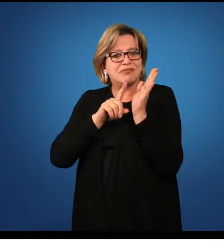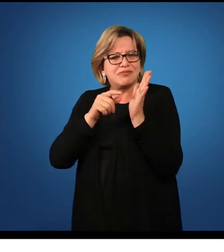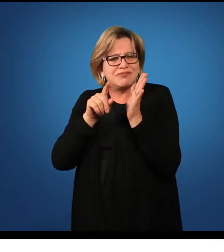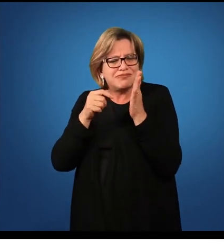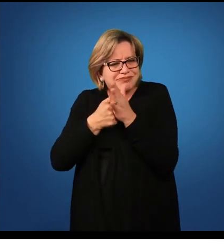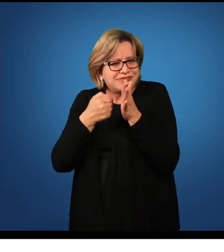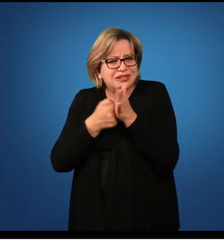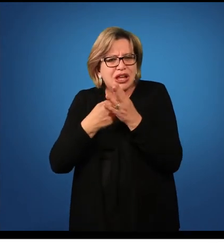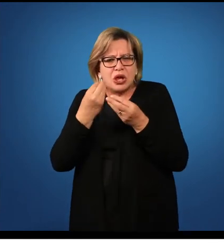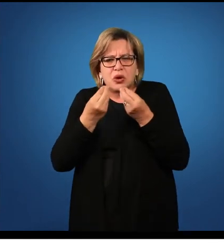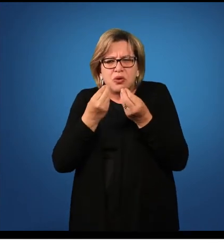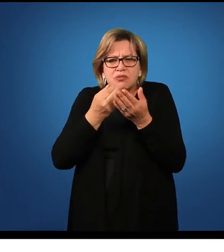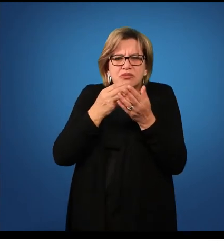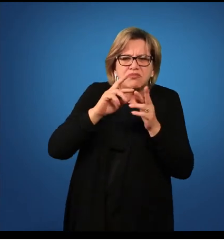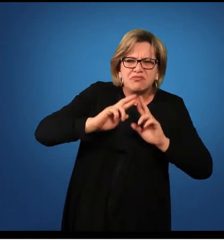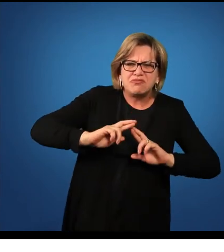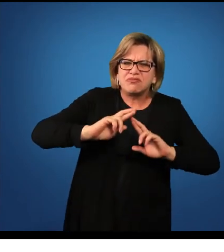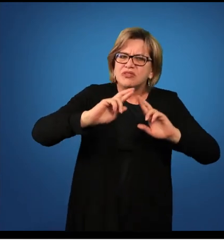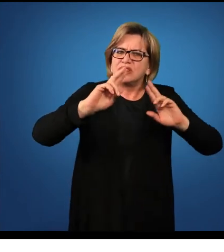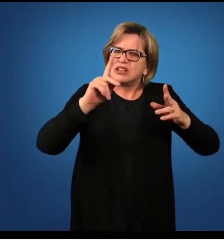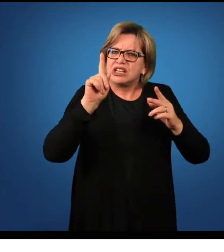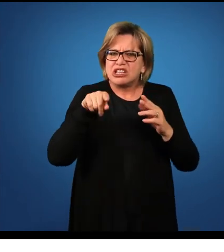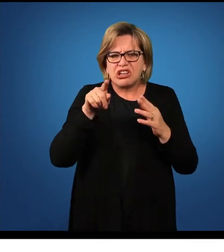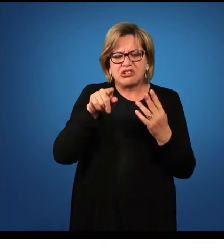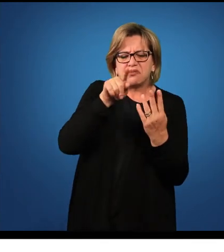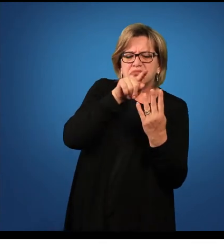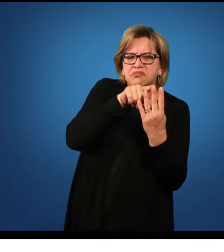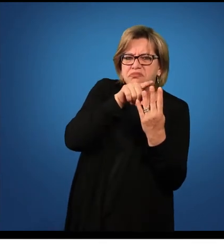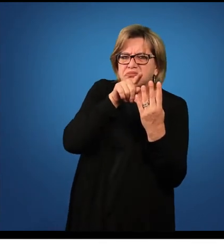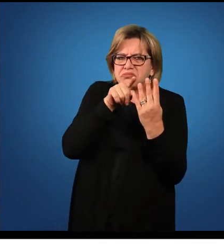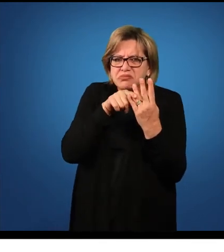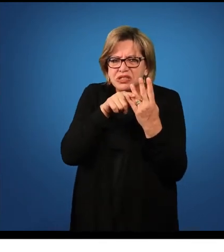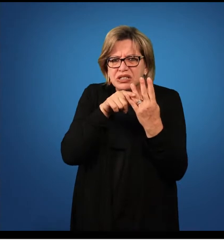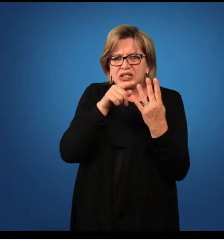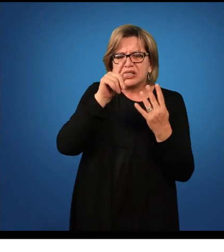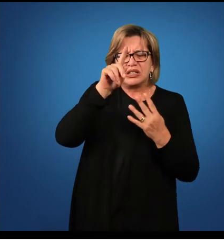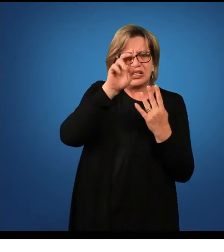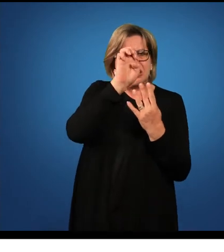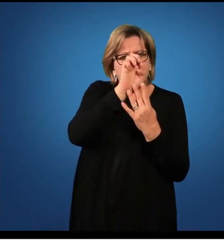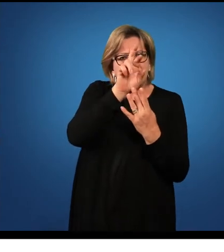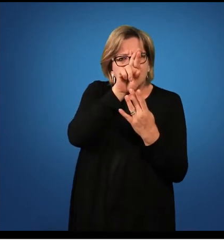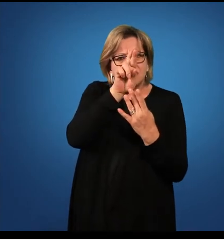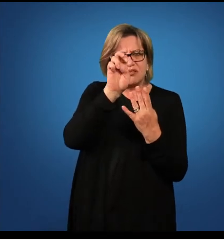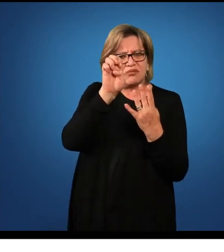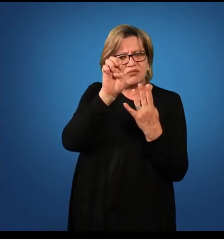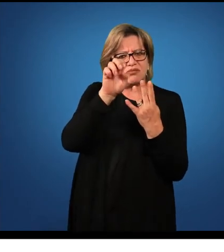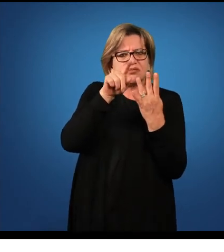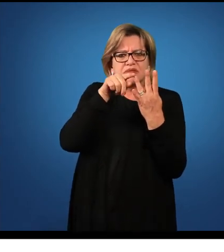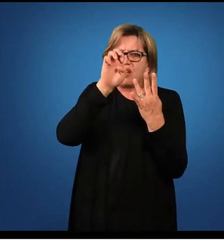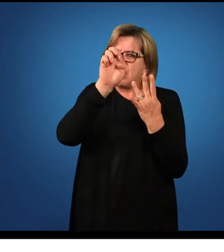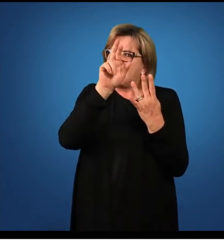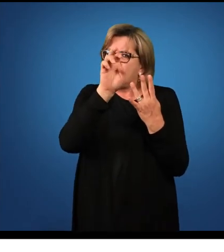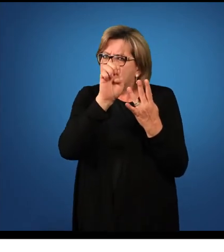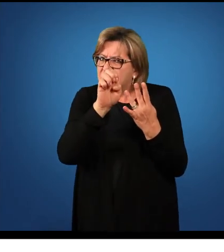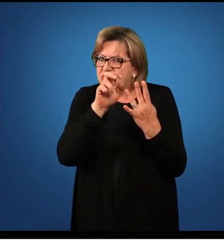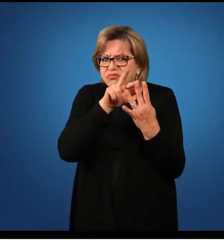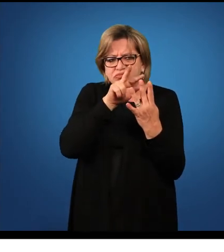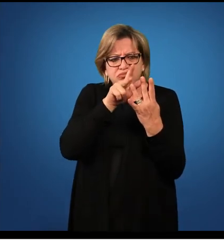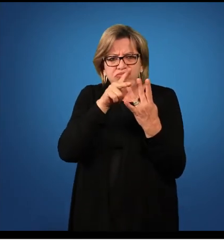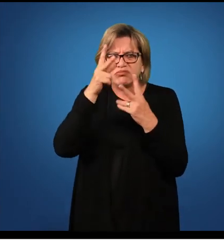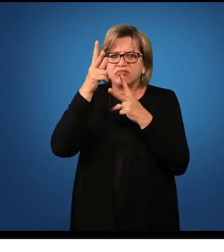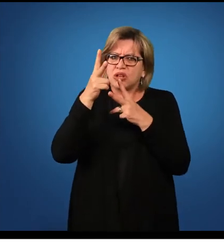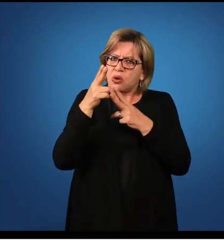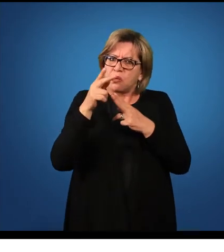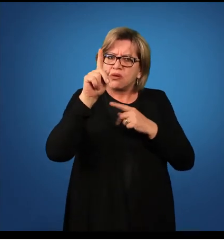que eu vou fazer essa distinção, já que as terminações são as mesmas entre a segunda